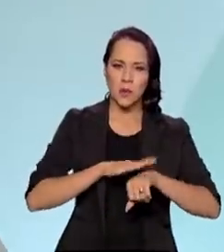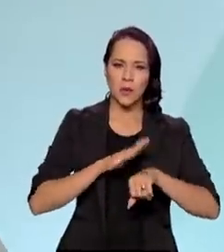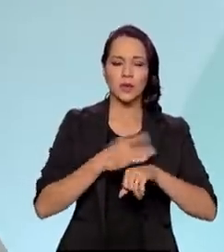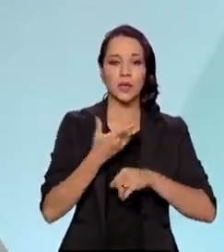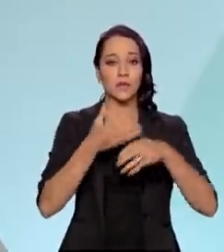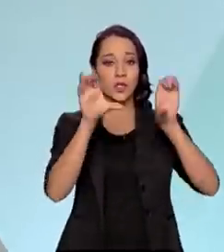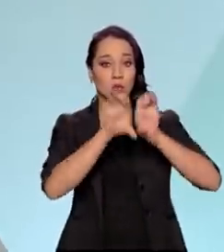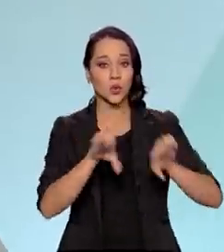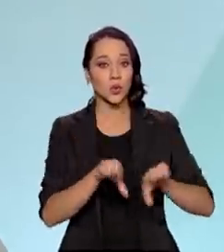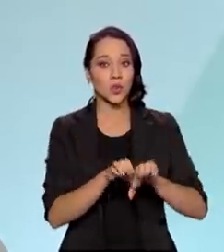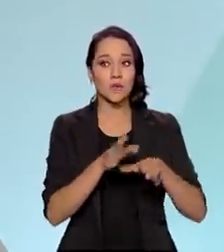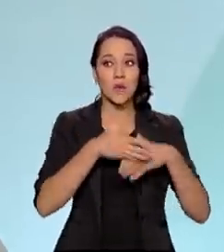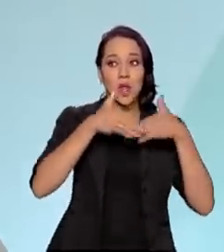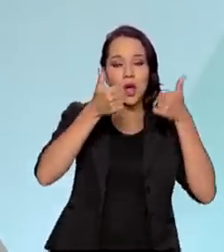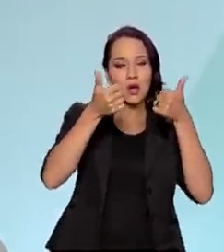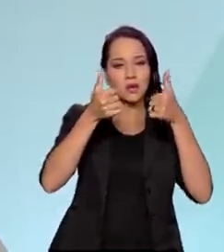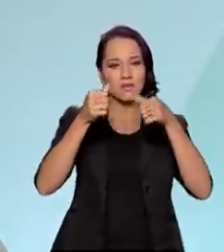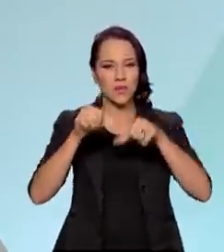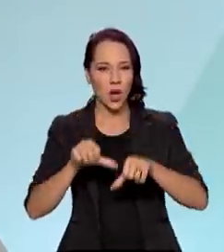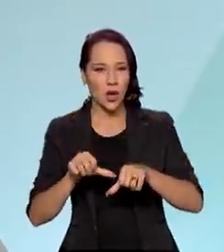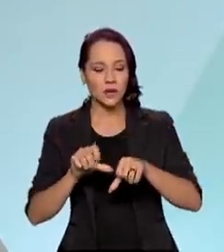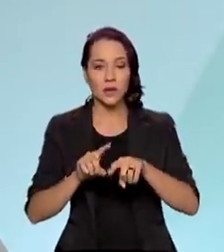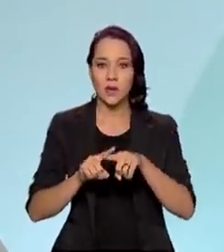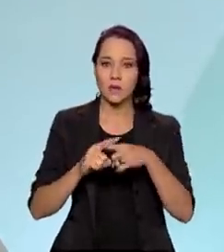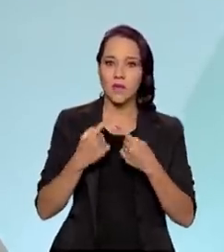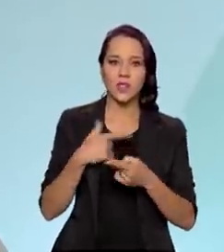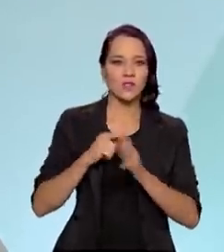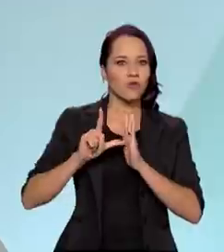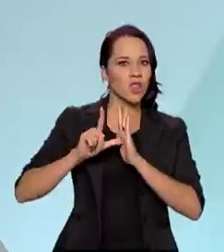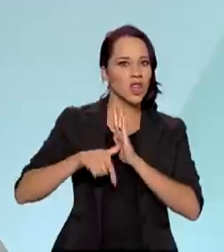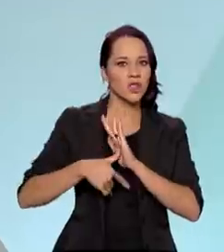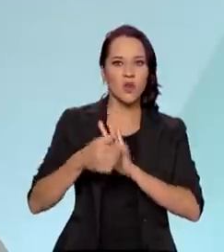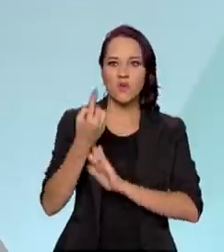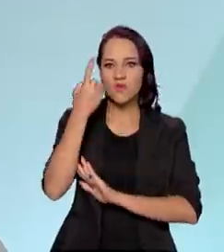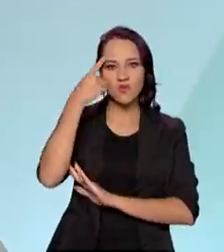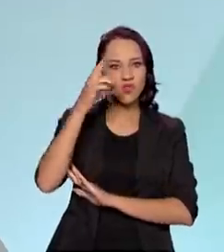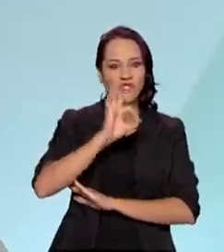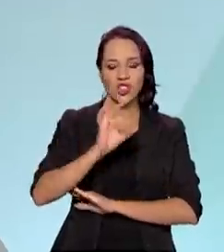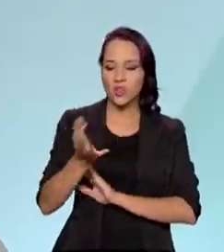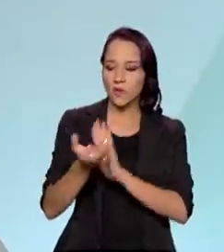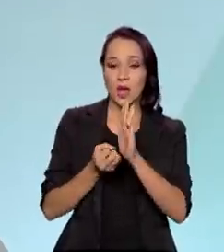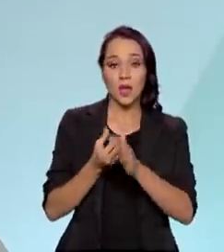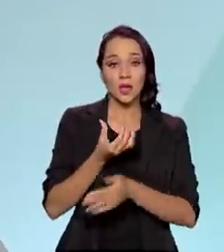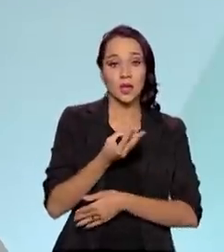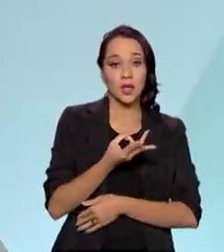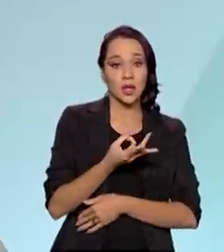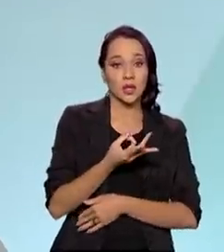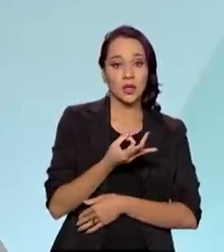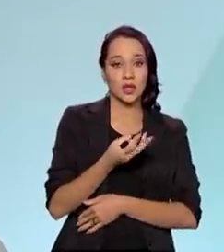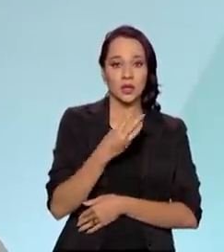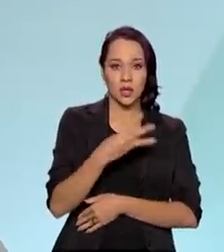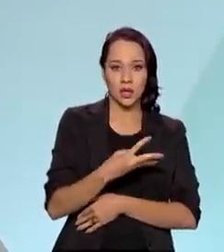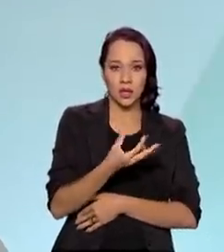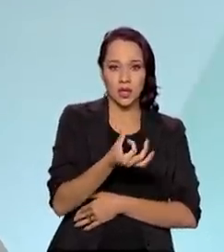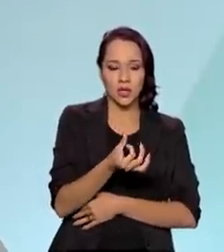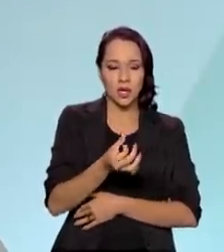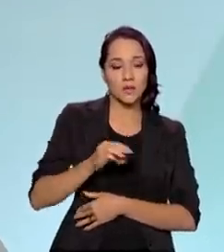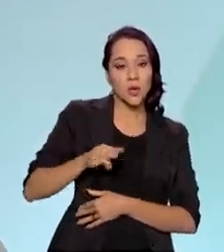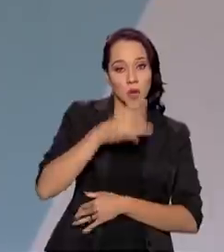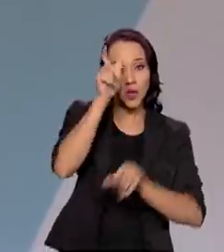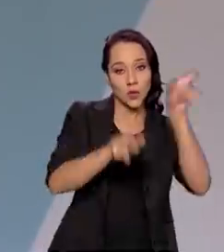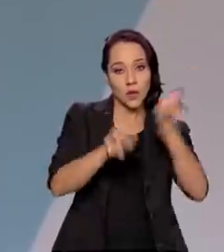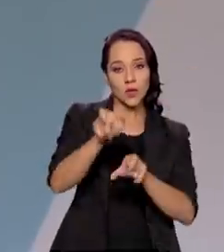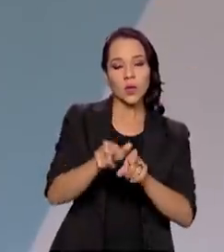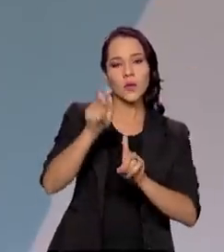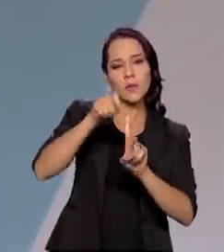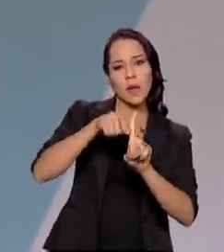físicas melhores, piores, mas nós não atrasamos sequer um dia. E você está certo, 36 milhões de beneficiários